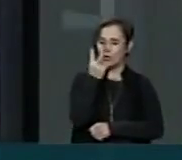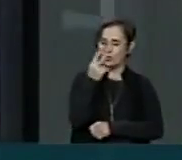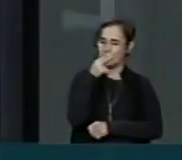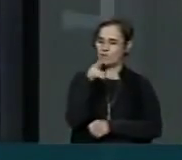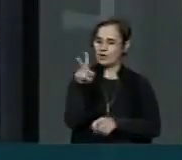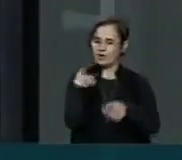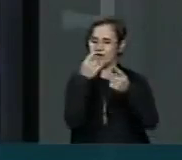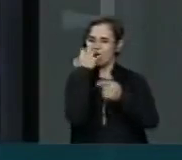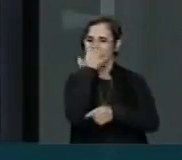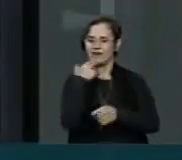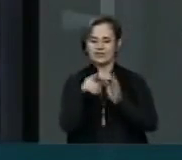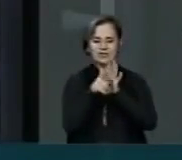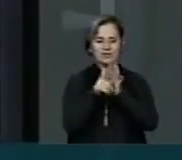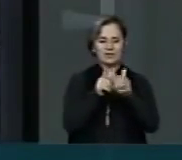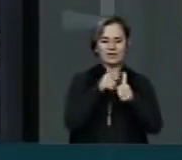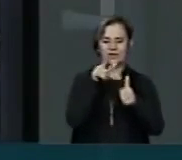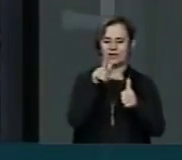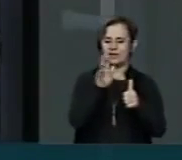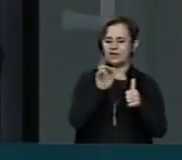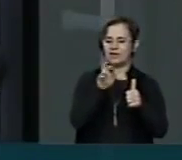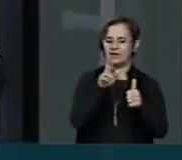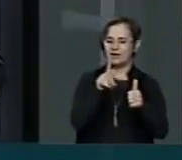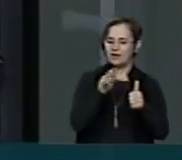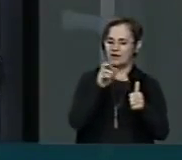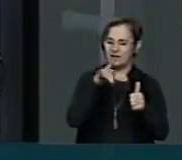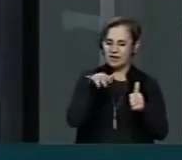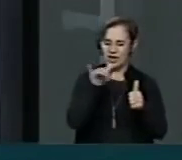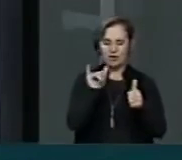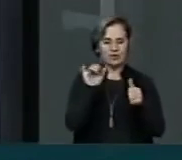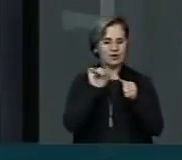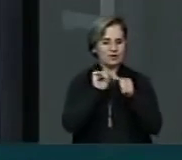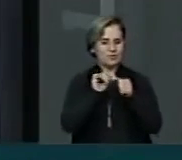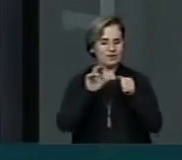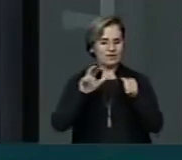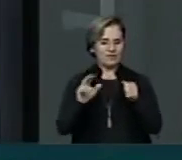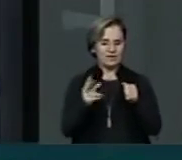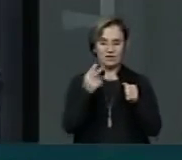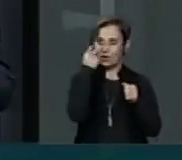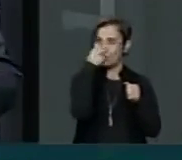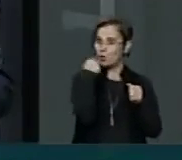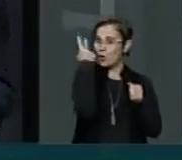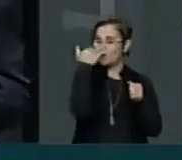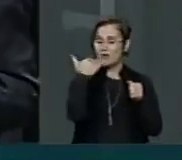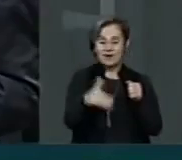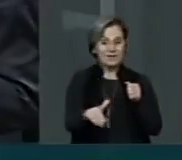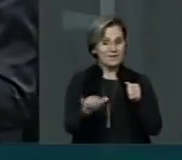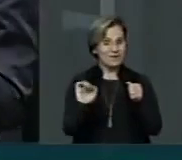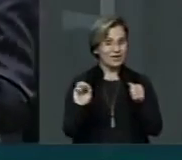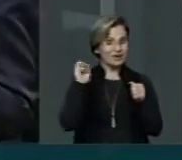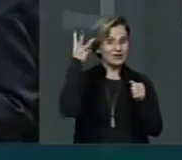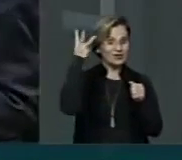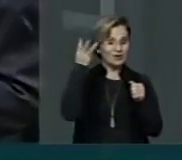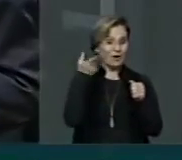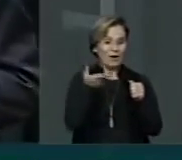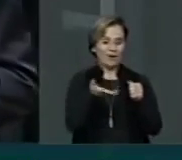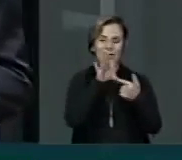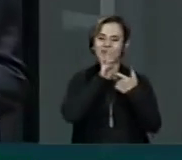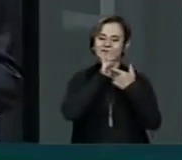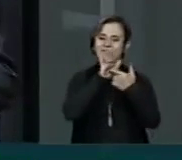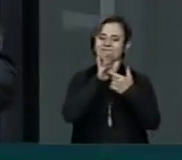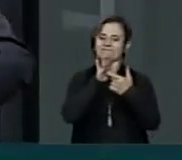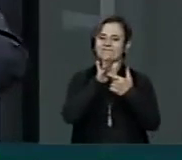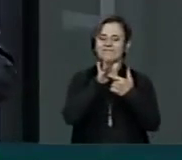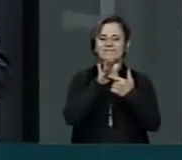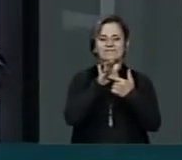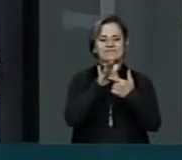O Gregorio foi dado para ele pela coordenação para ele fazer uma hora de show. Ele fez duas horas e meia. Ali aconteceria para o Brasil a sua despedida no